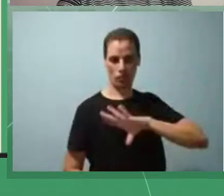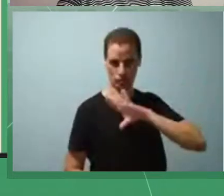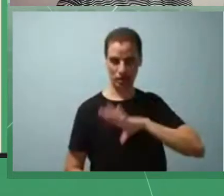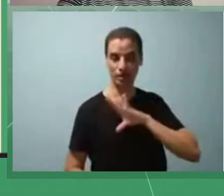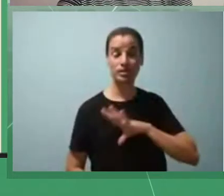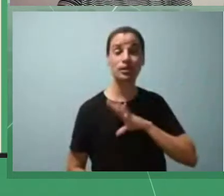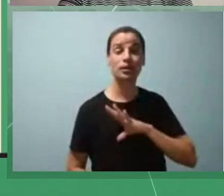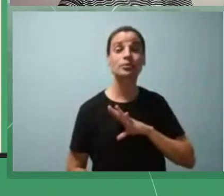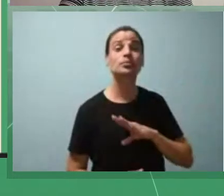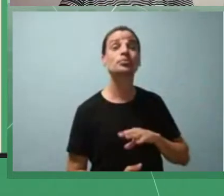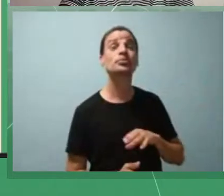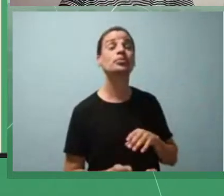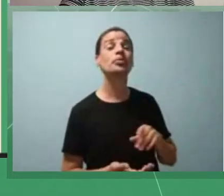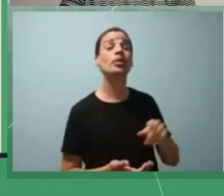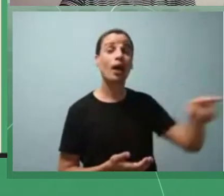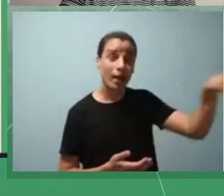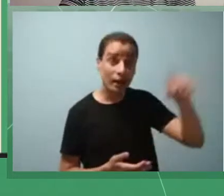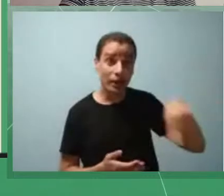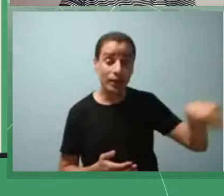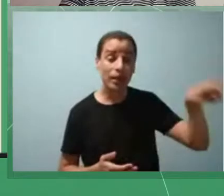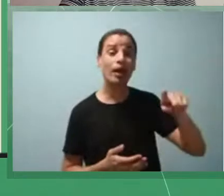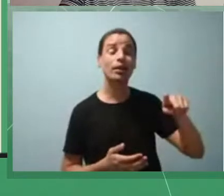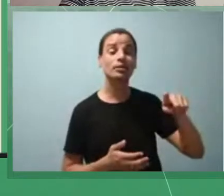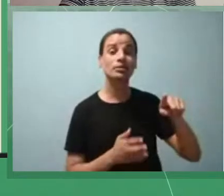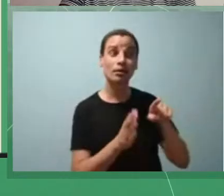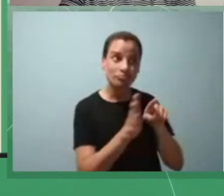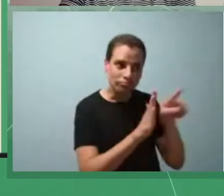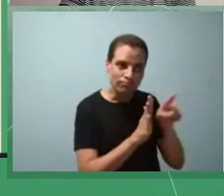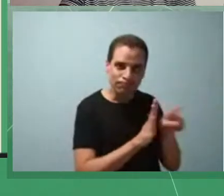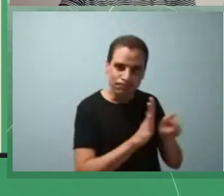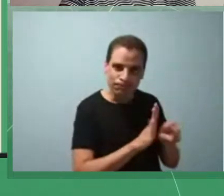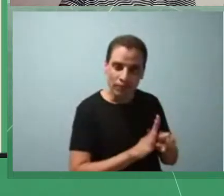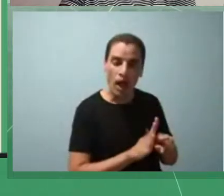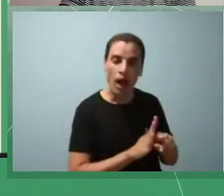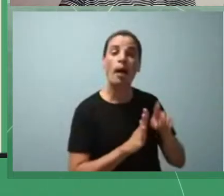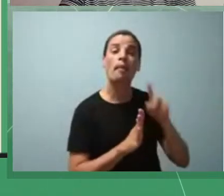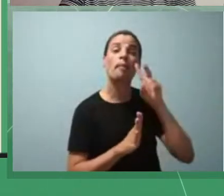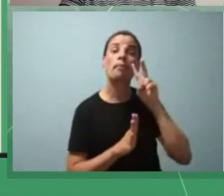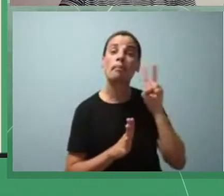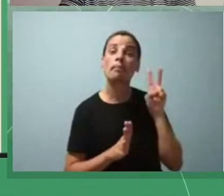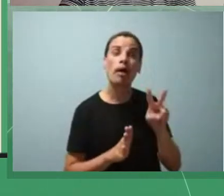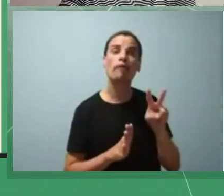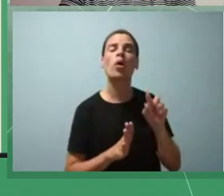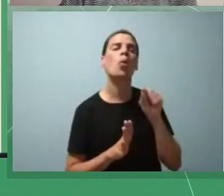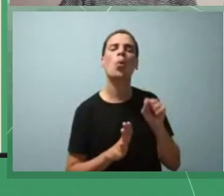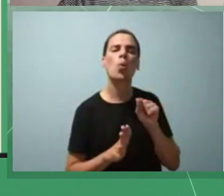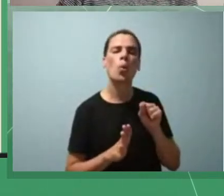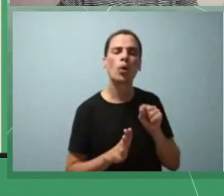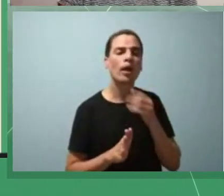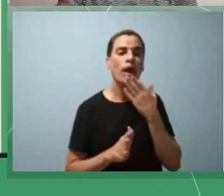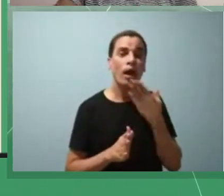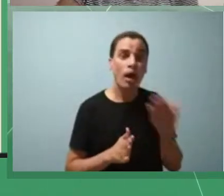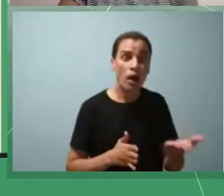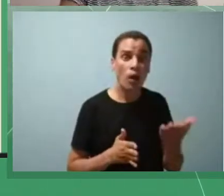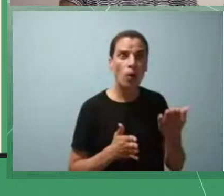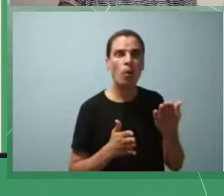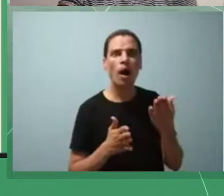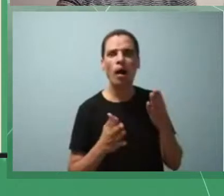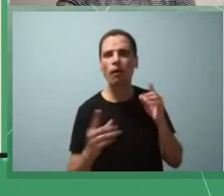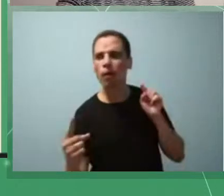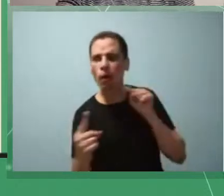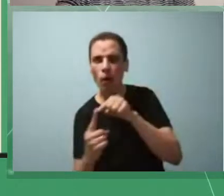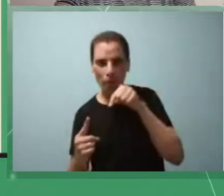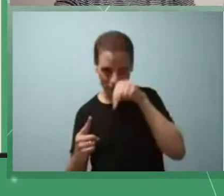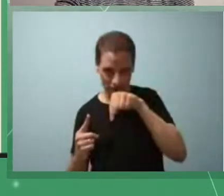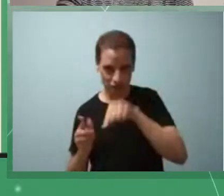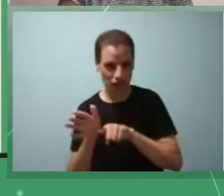formulário visa subsidiar a problemática apresentada pela pesquisa bem como a própria